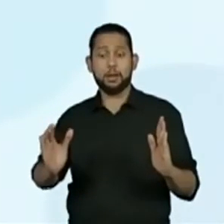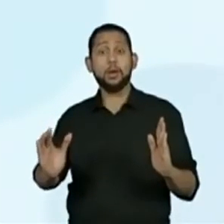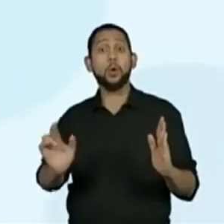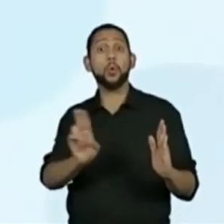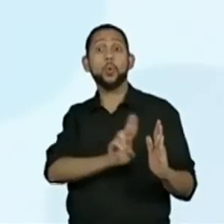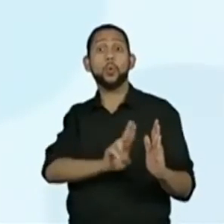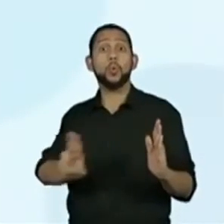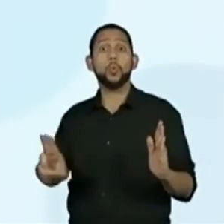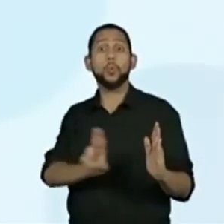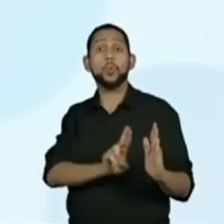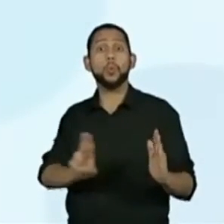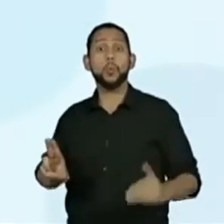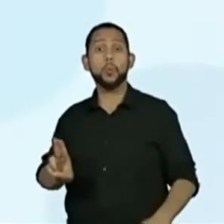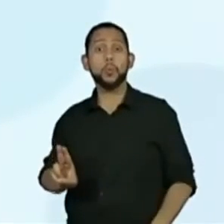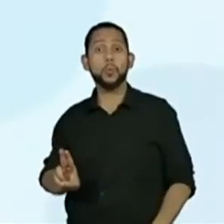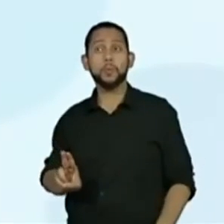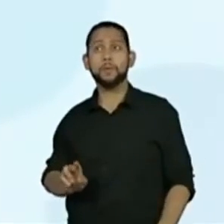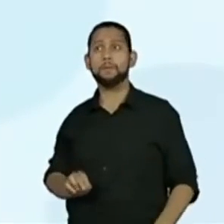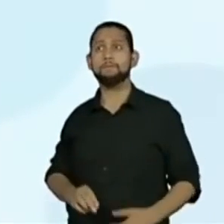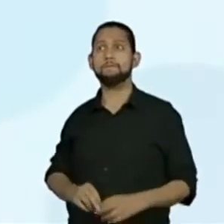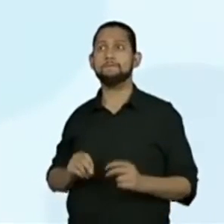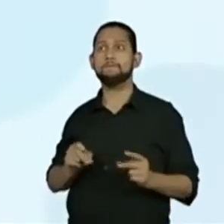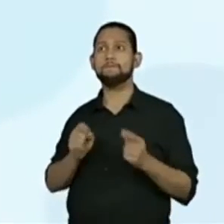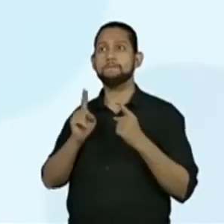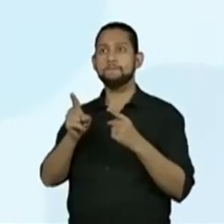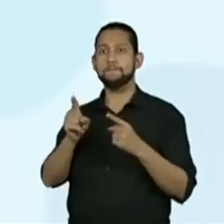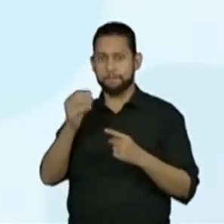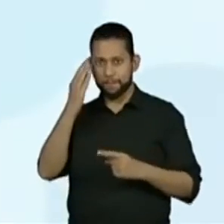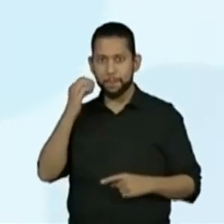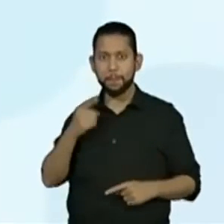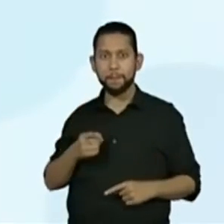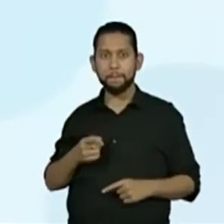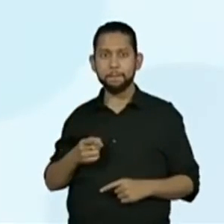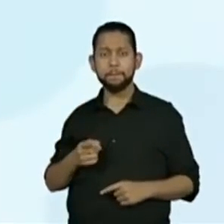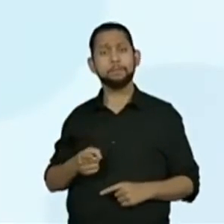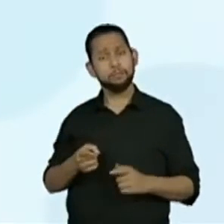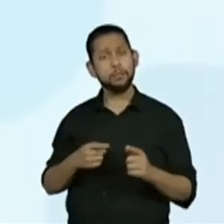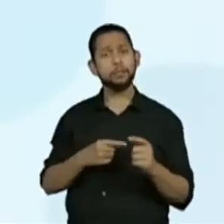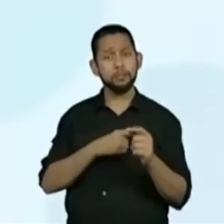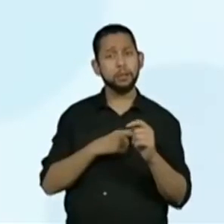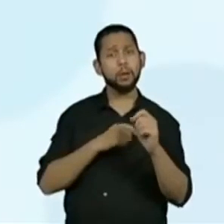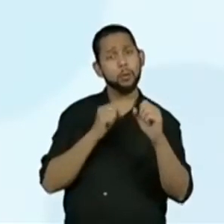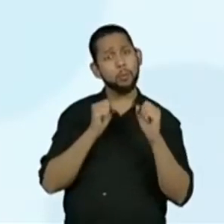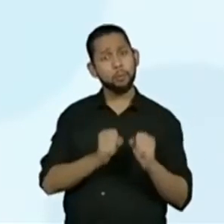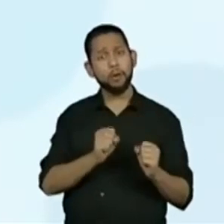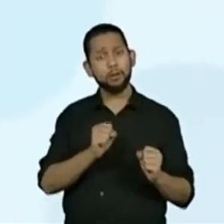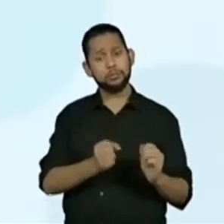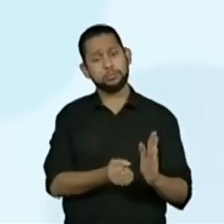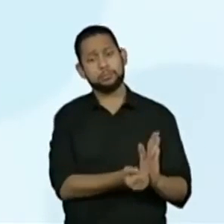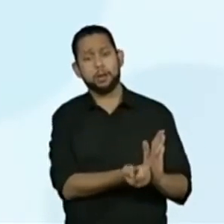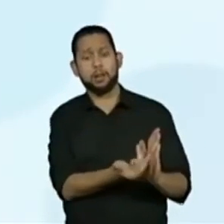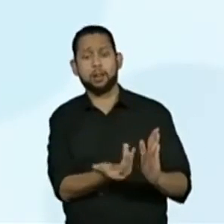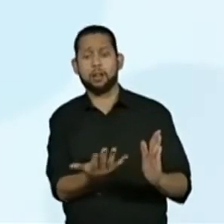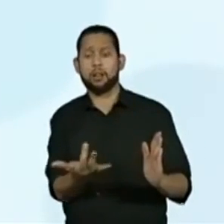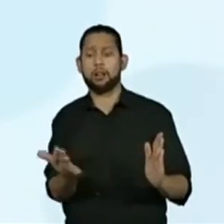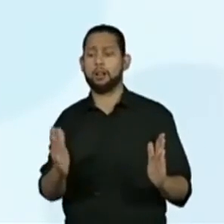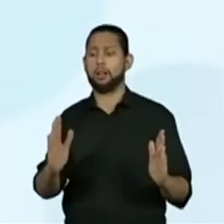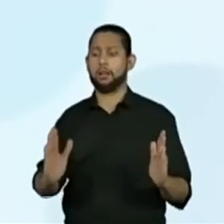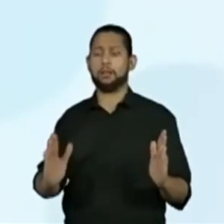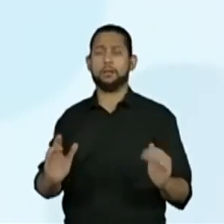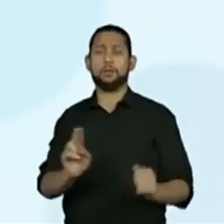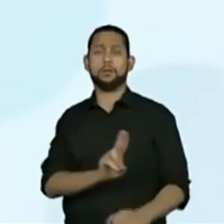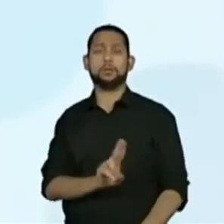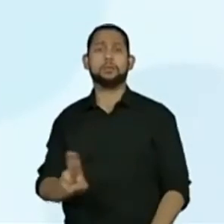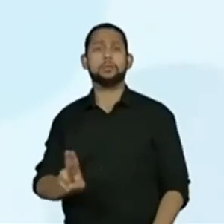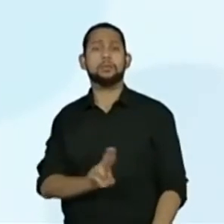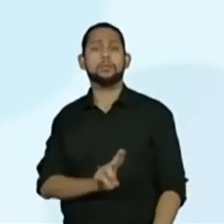E aí, aluno do quarto ano, será que você sabe? Aquele conjunto de possíveis resultados, como é é o nome